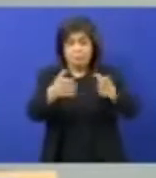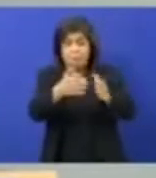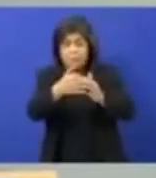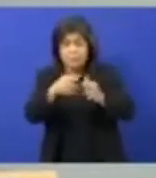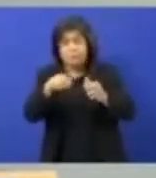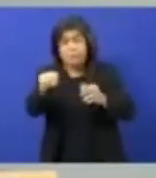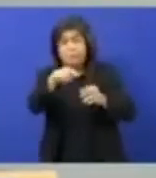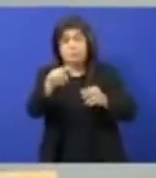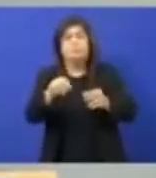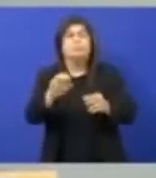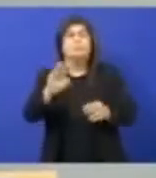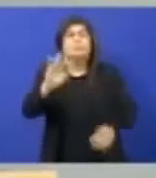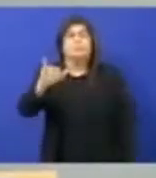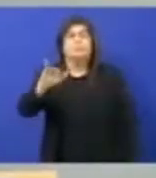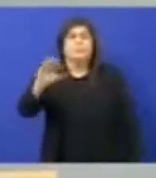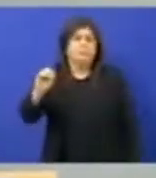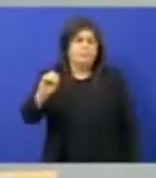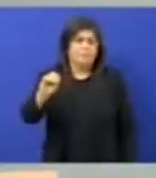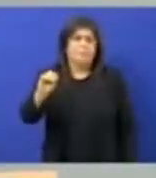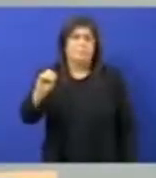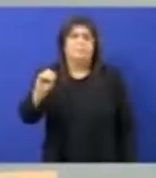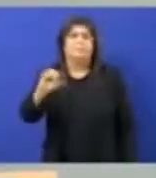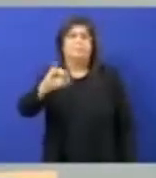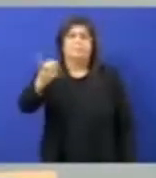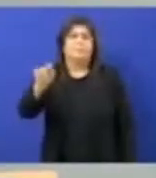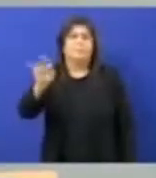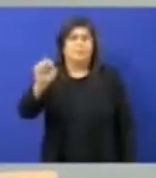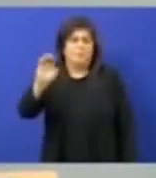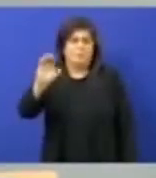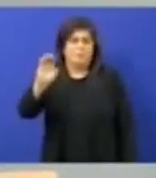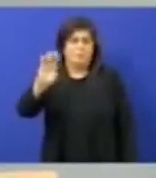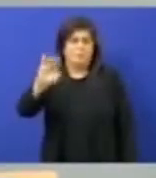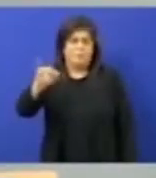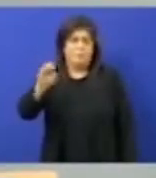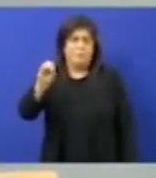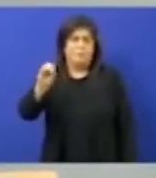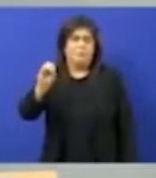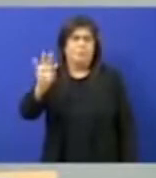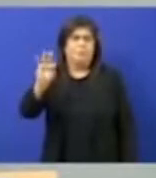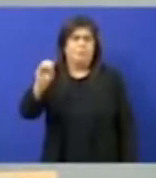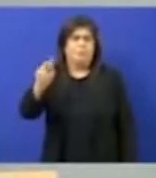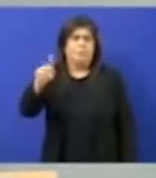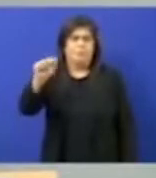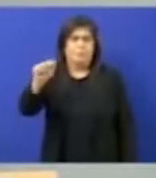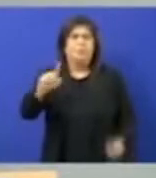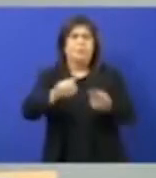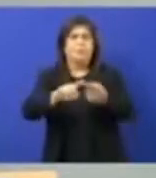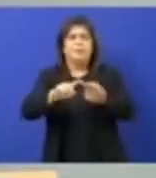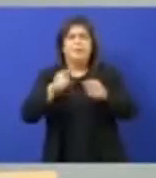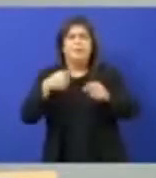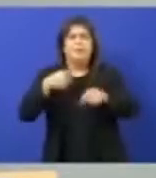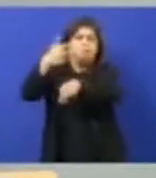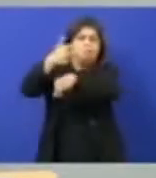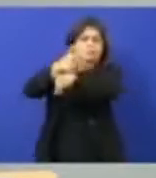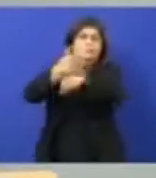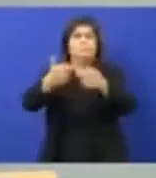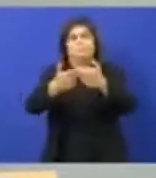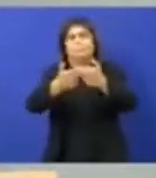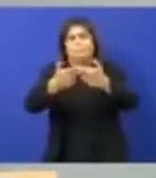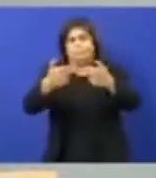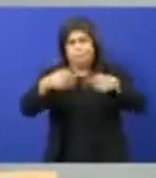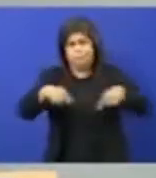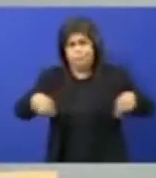saímos com o encaminhamento do aumento da patrulha rural e do centro integrado de monitoramento. E também